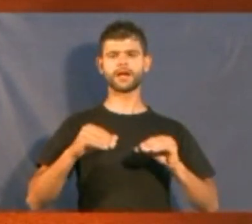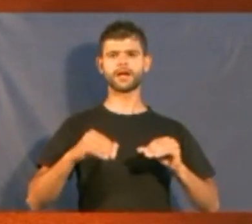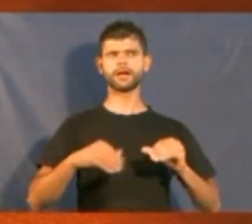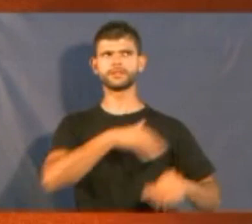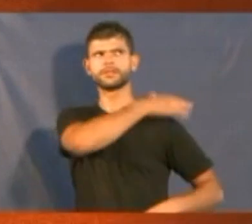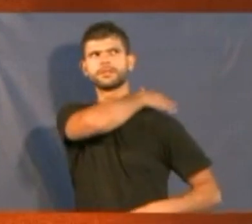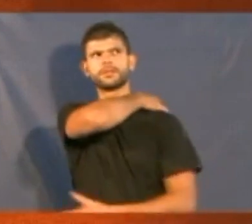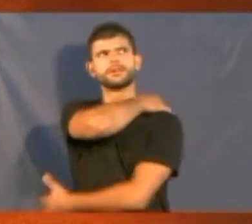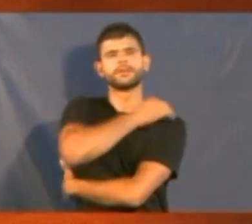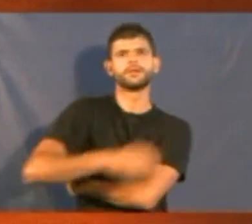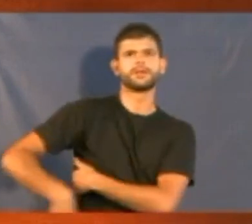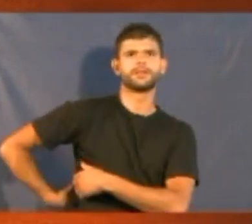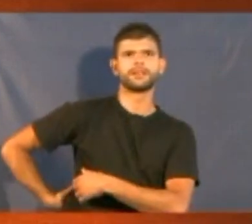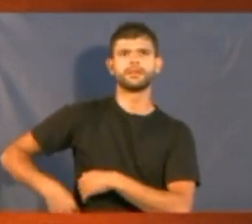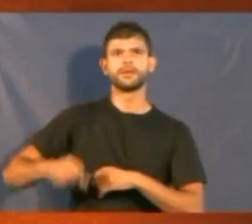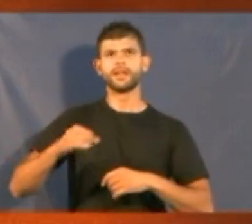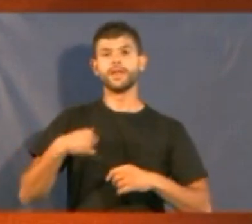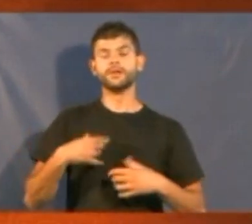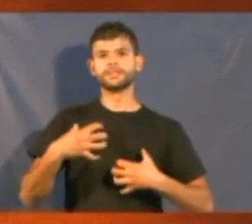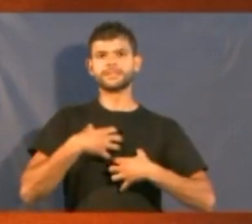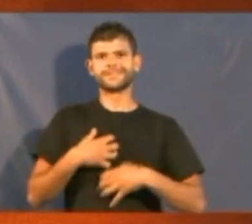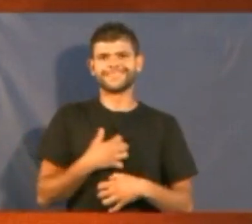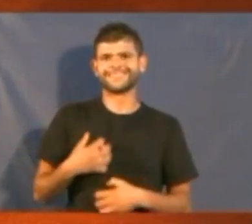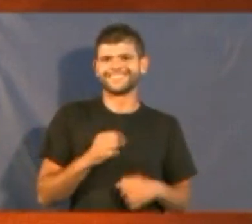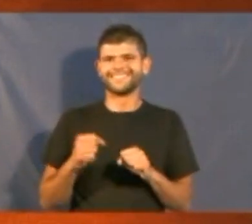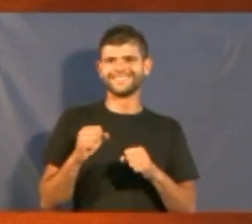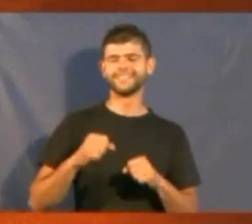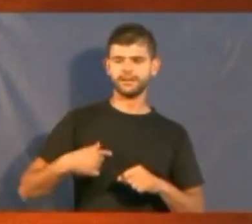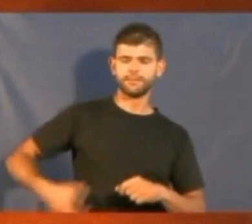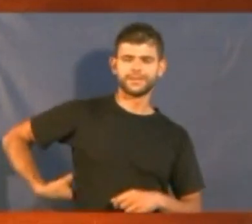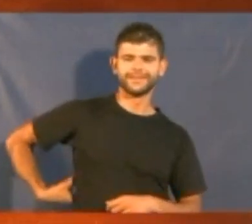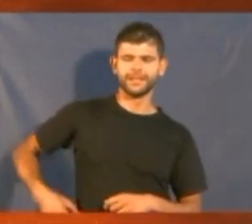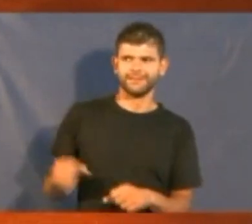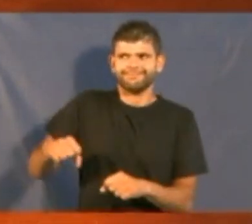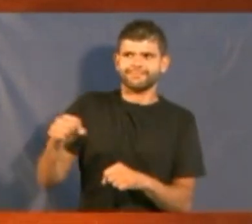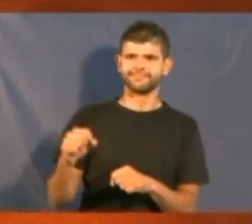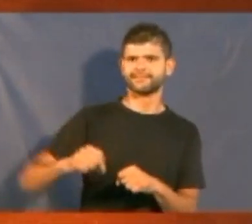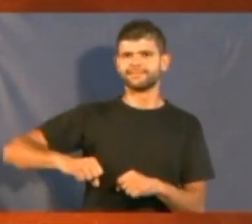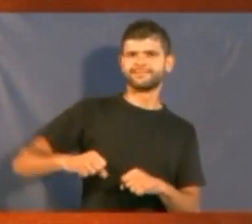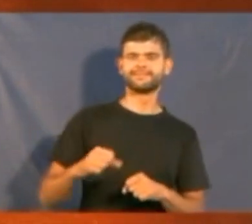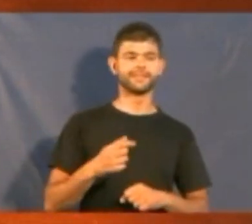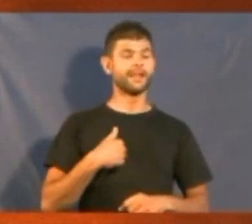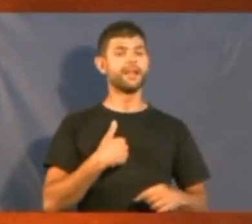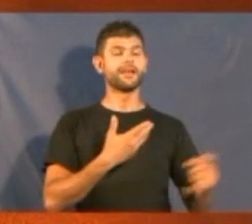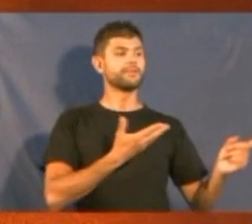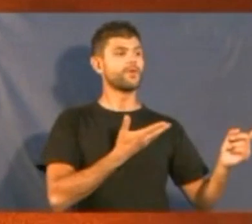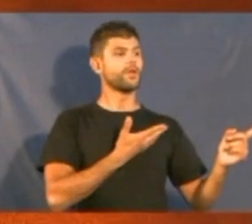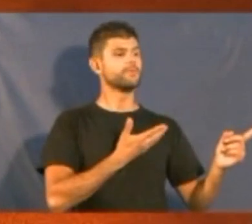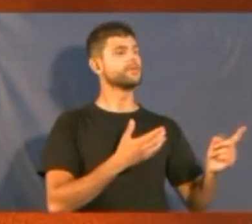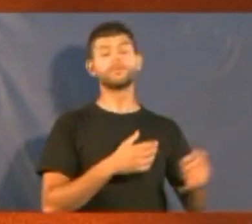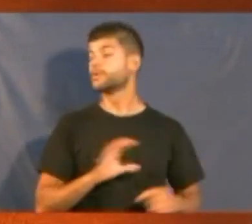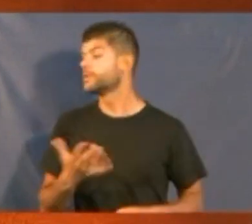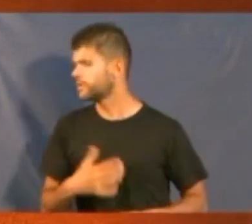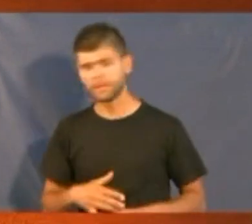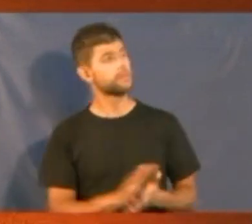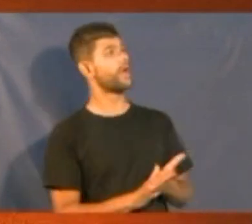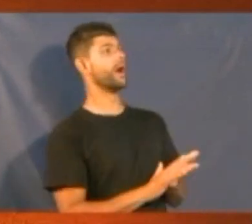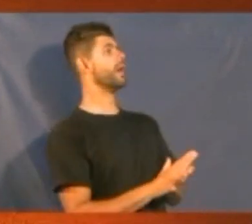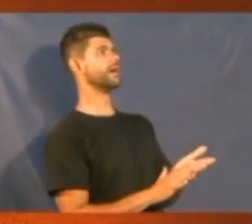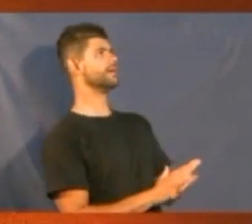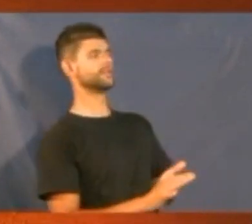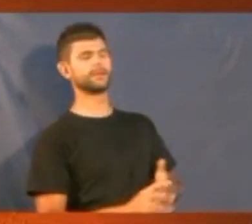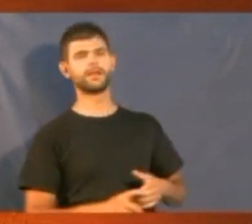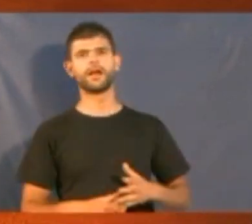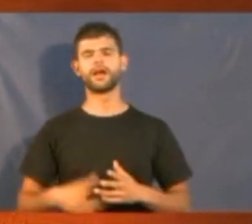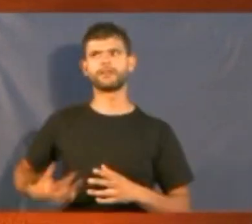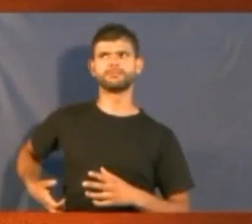Se a pessoa aí fizer assim, já... E então eu fiquei interessado. Aí o meu amigo perguntou, o que é? disse, nada. E fez cócega no